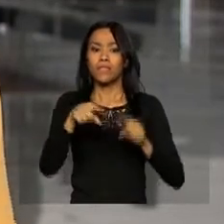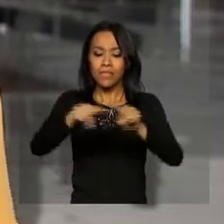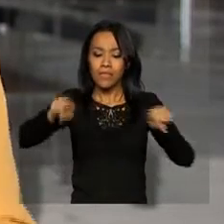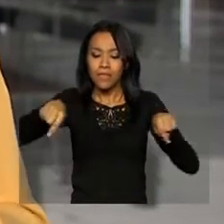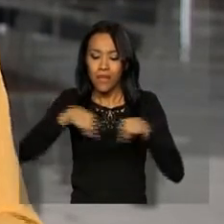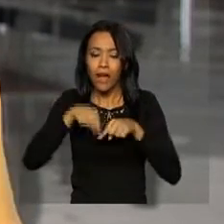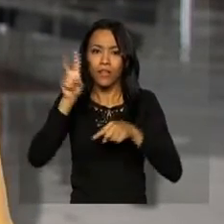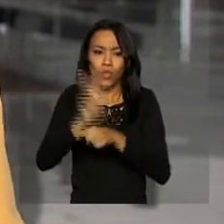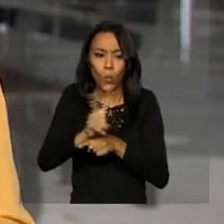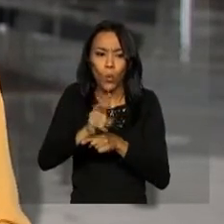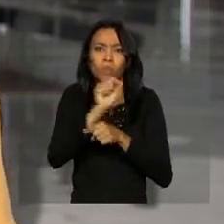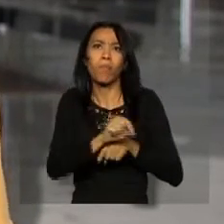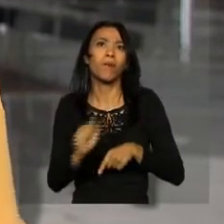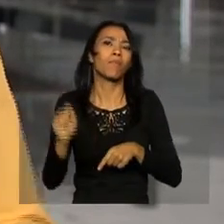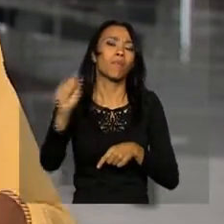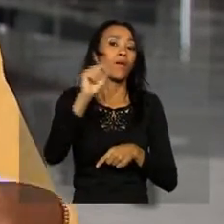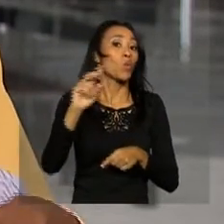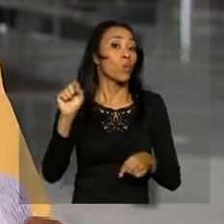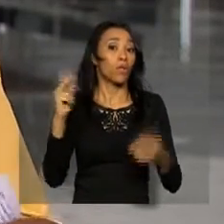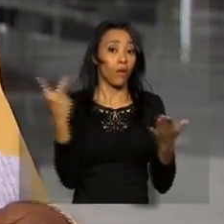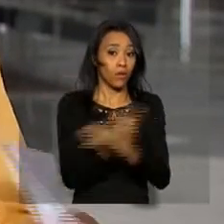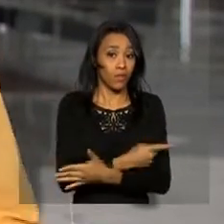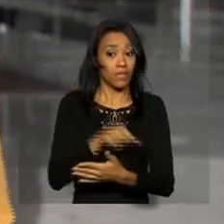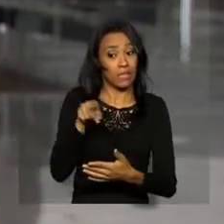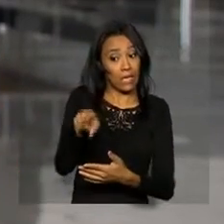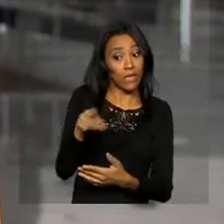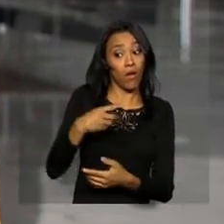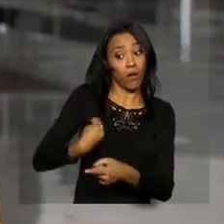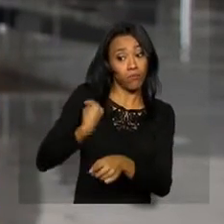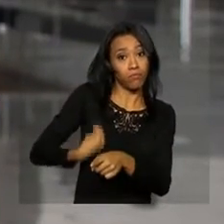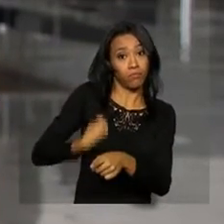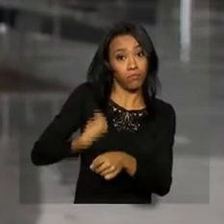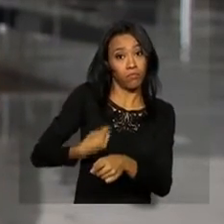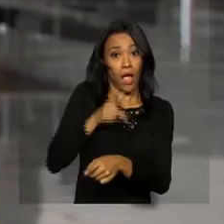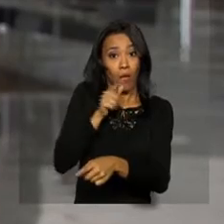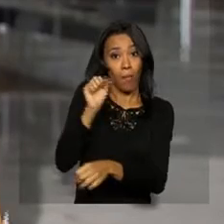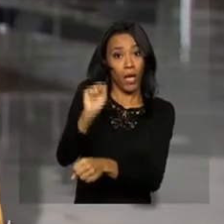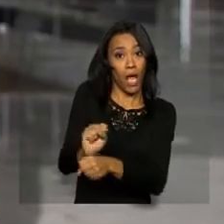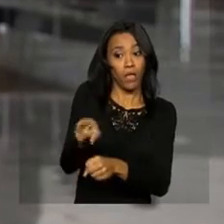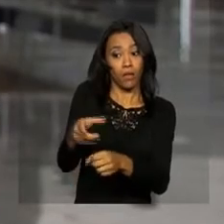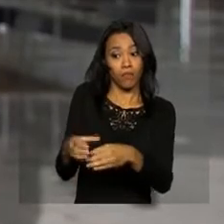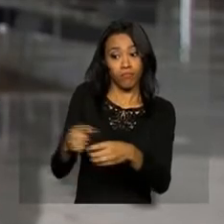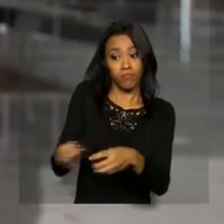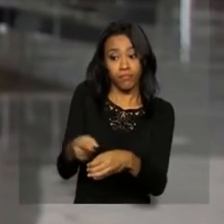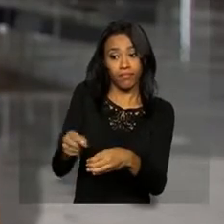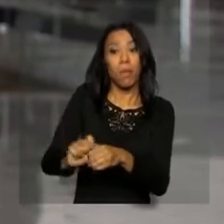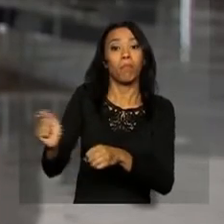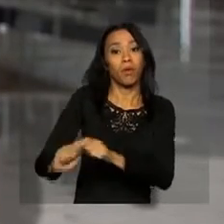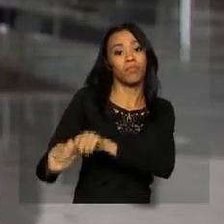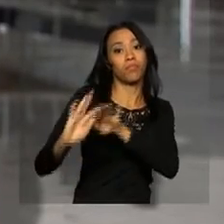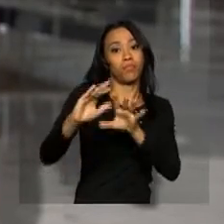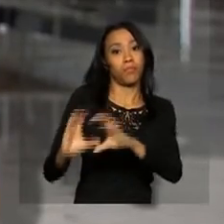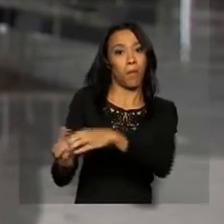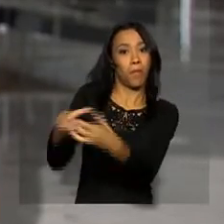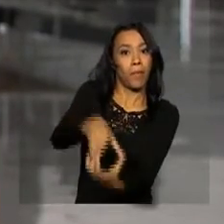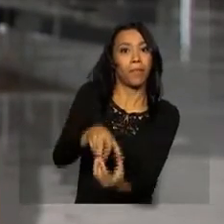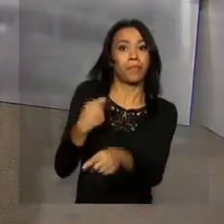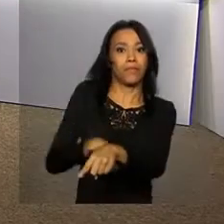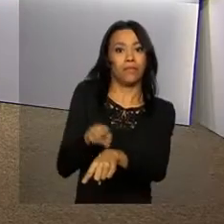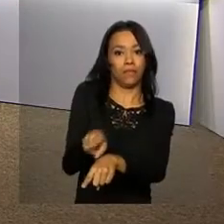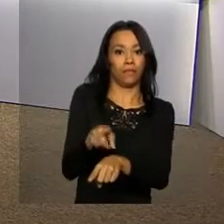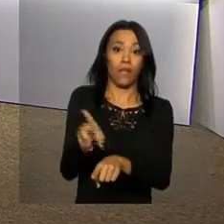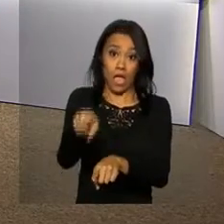sobre possíveis focos, possíveis situações que atraiam os focos do mosquito Aedes aegypti. Jaime.